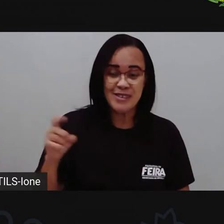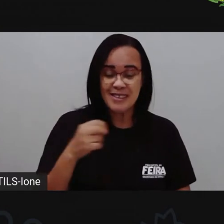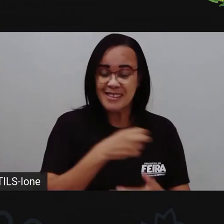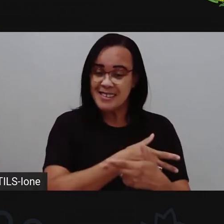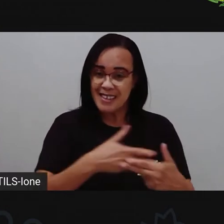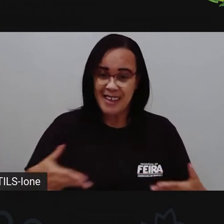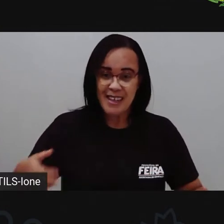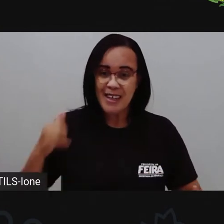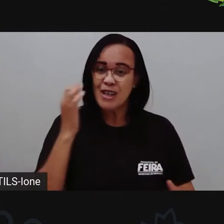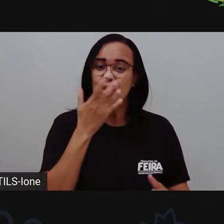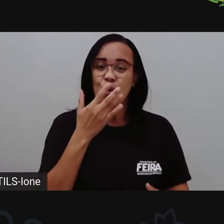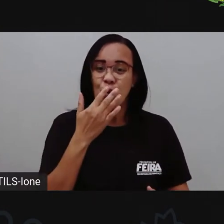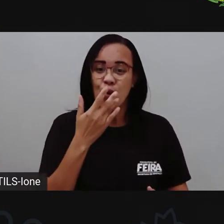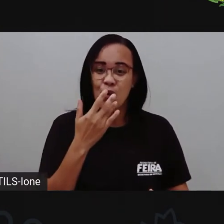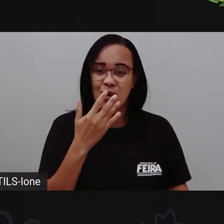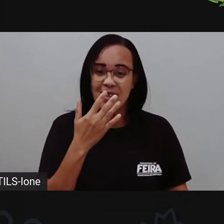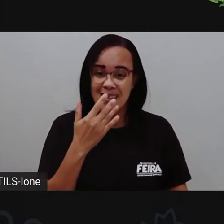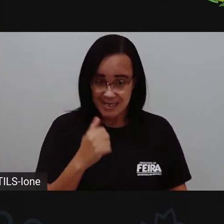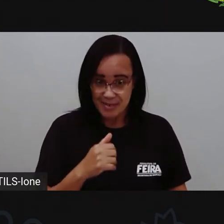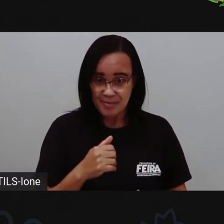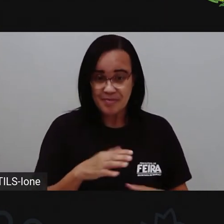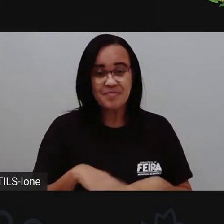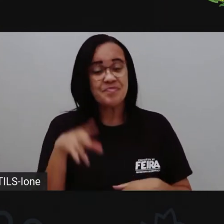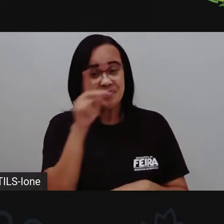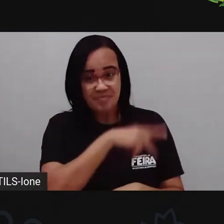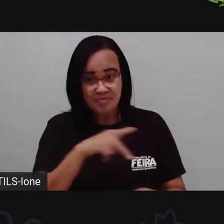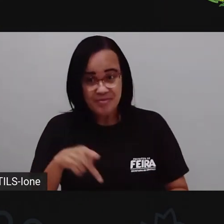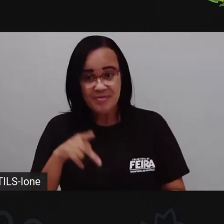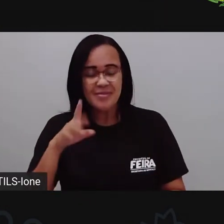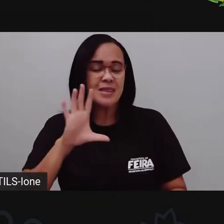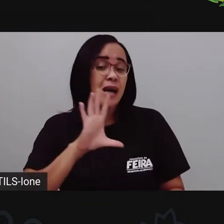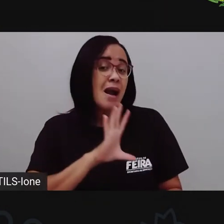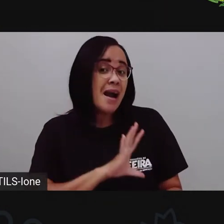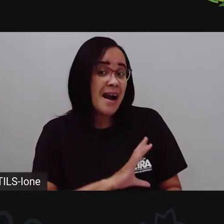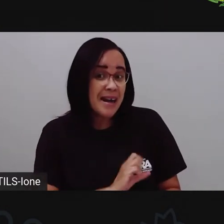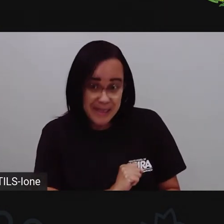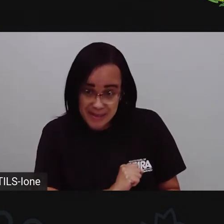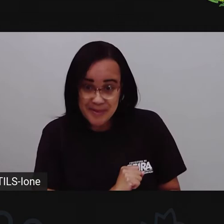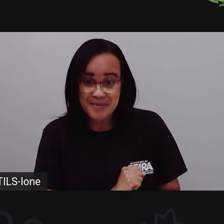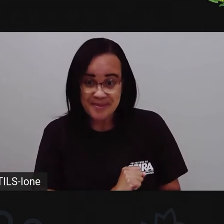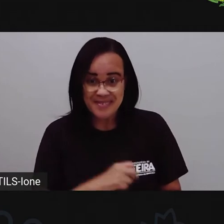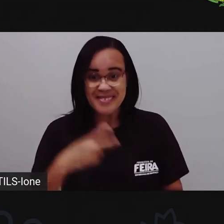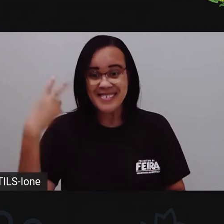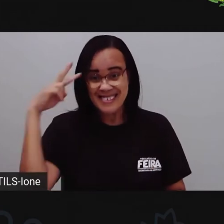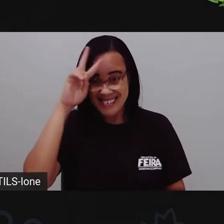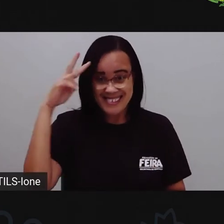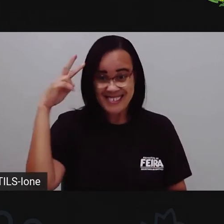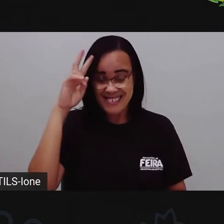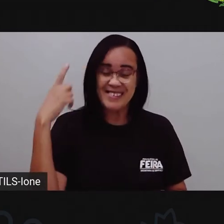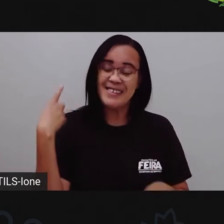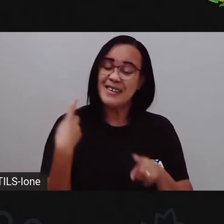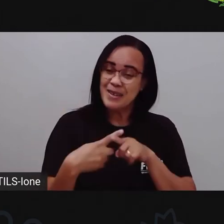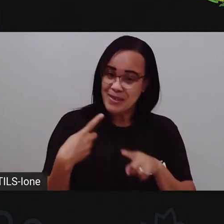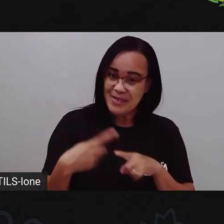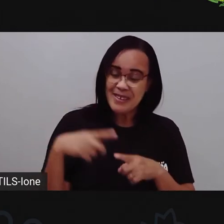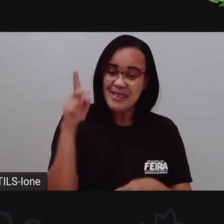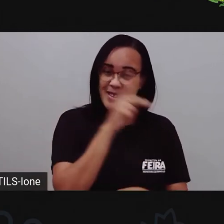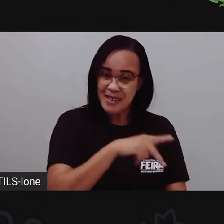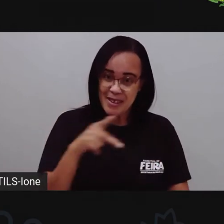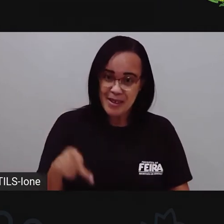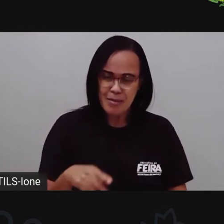ama essa história. Vocês perceberam, né? Que a Pró contou toda empolgada, porque a Pró acha essa história assim,